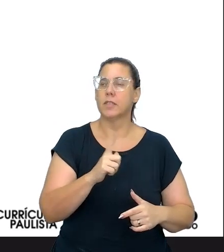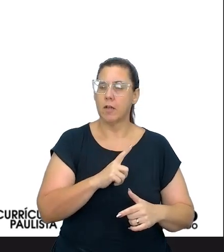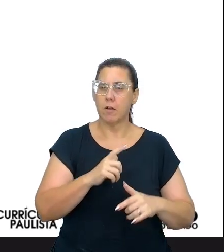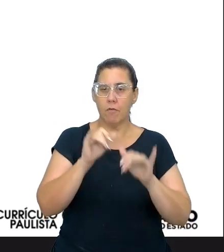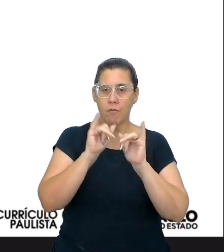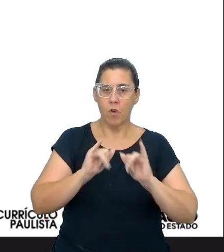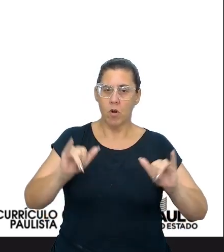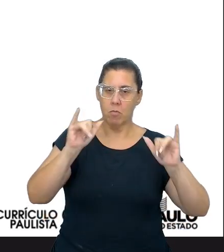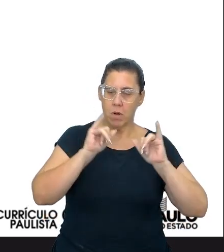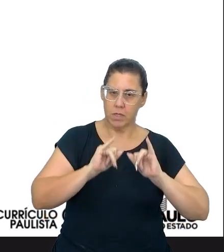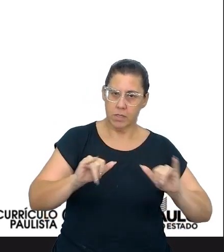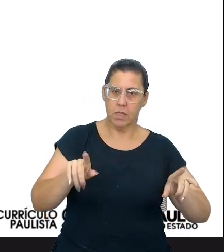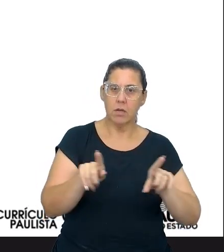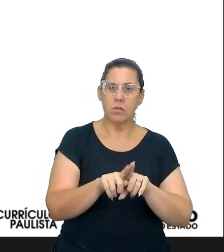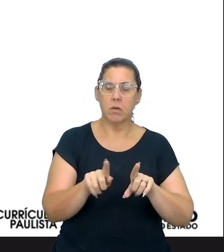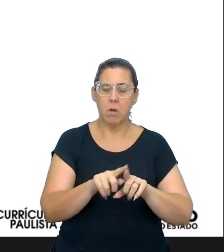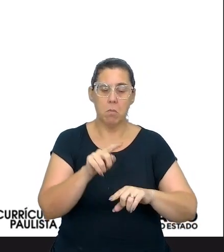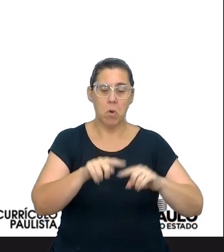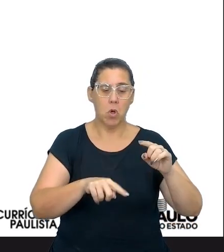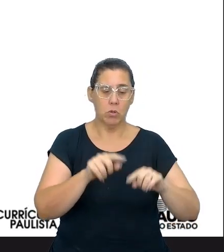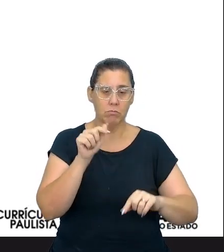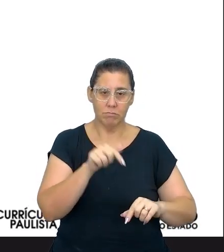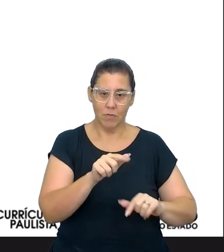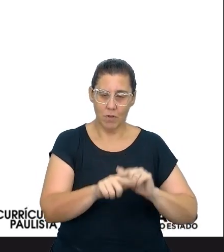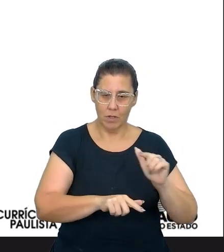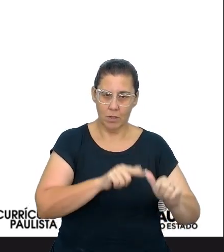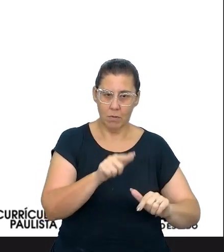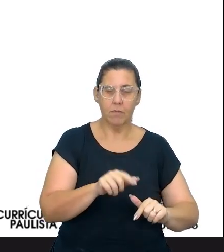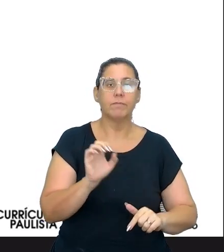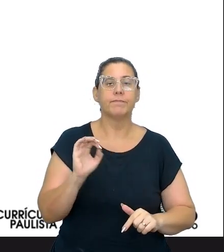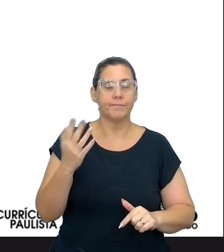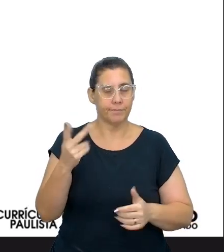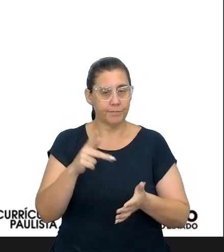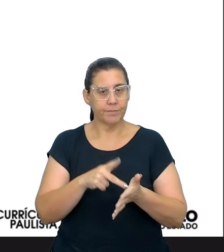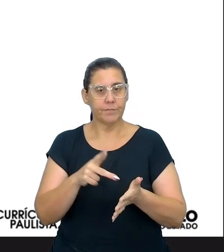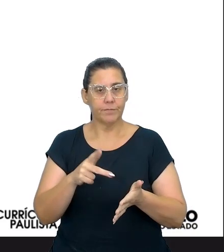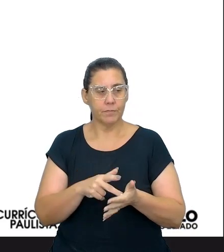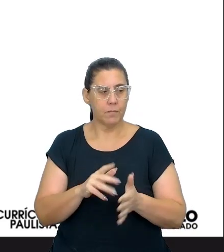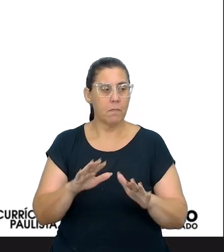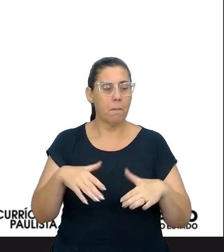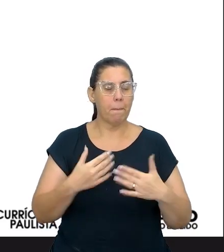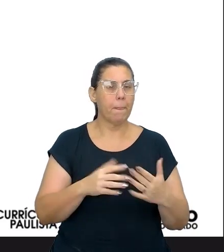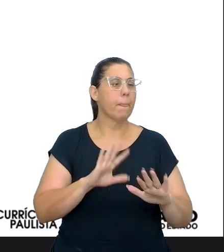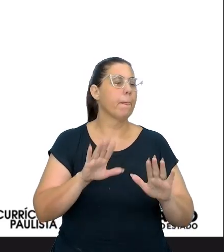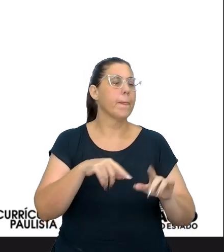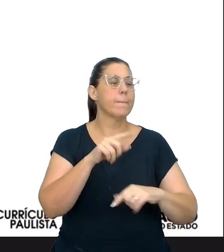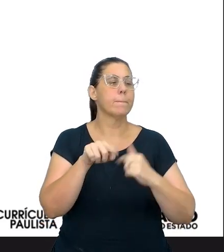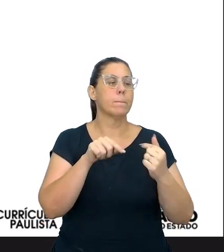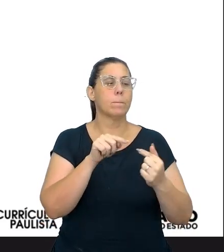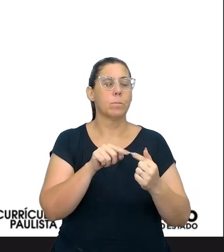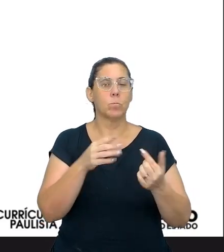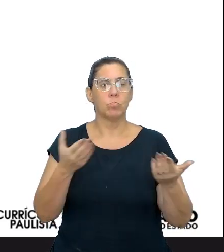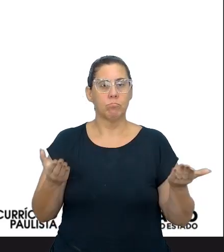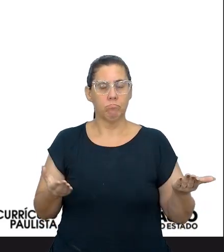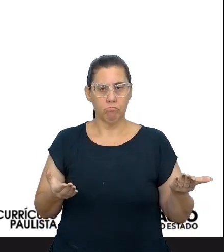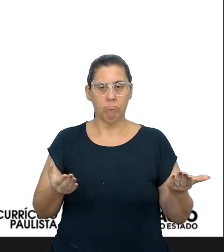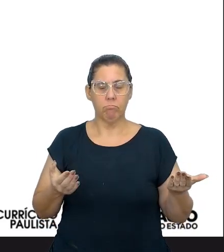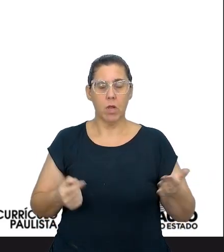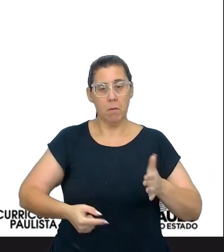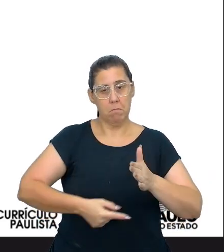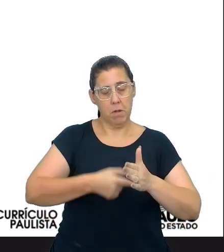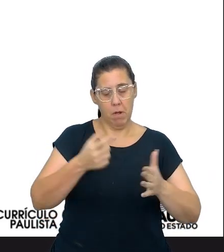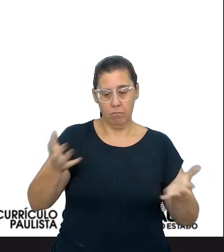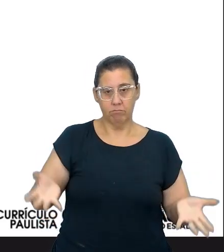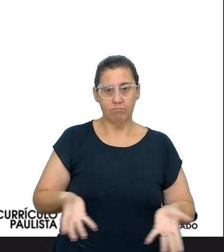informação e aquele objeto trabalhado, ele é só escutural, real. Então, quais são os objetivos desse projeto? Primeiro,